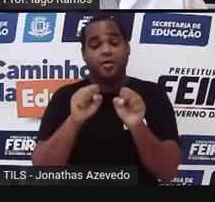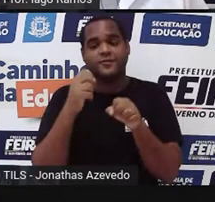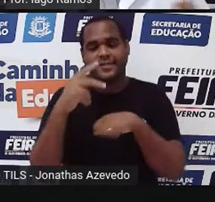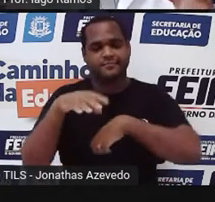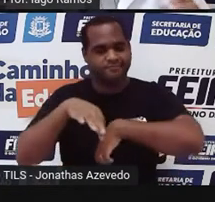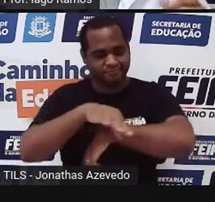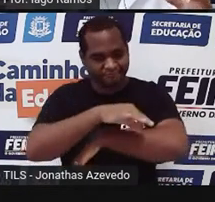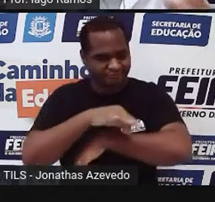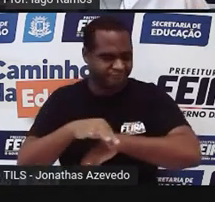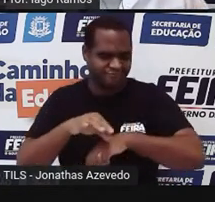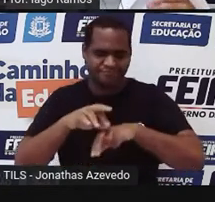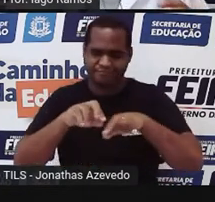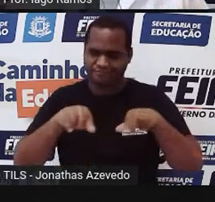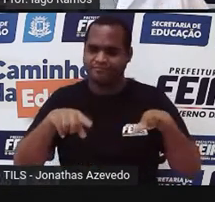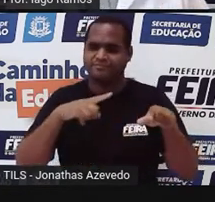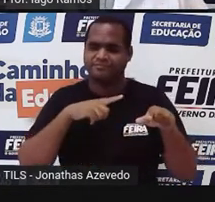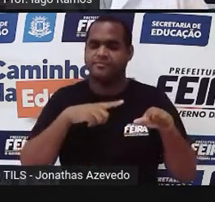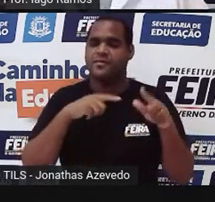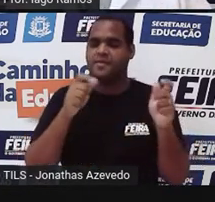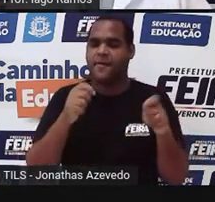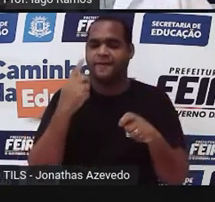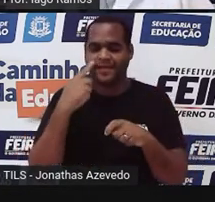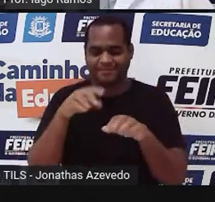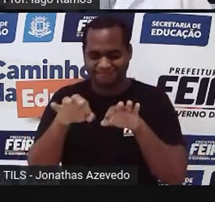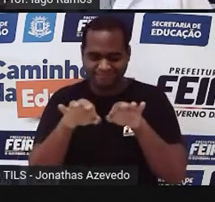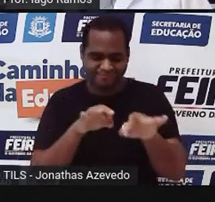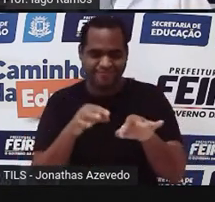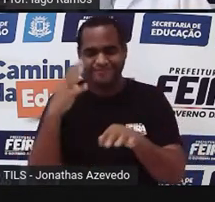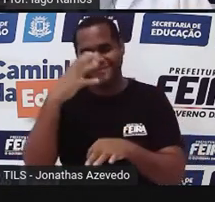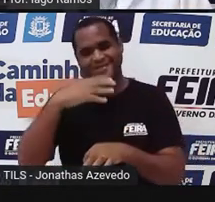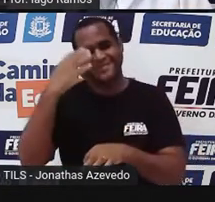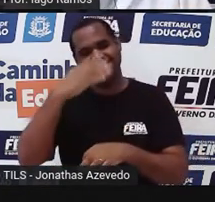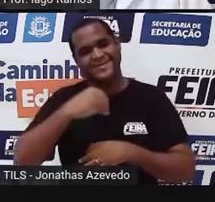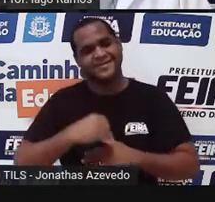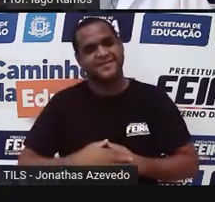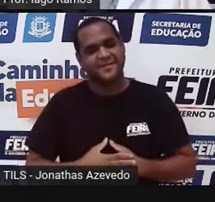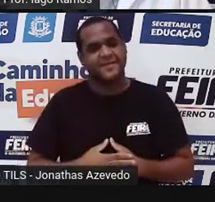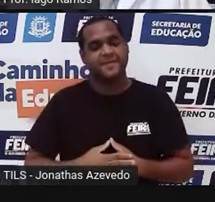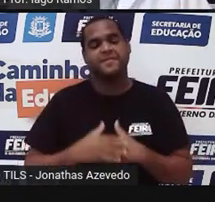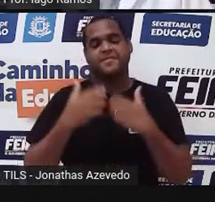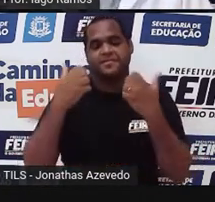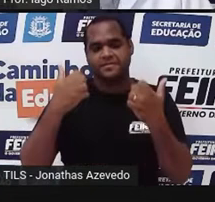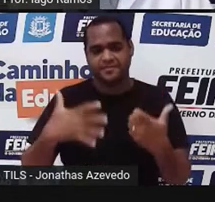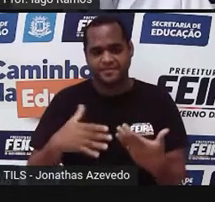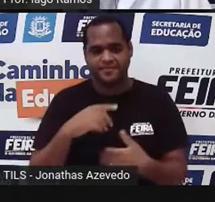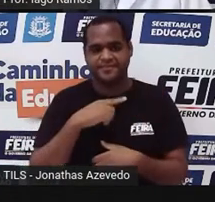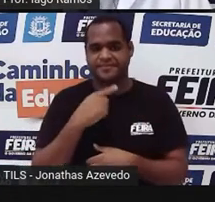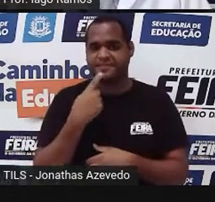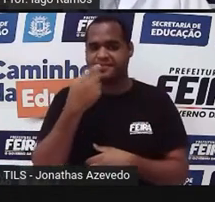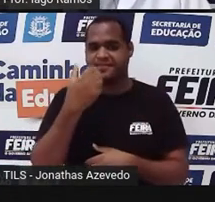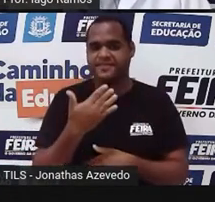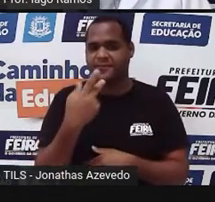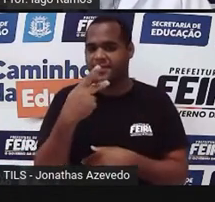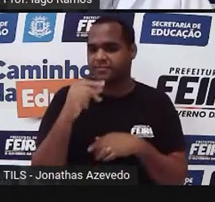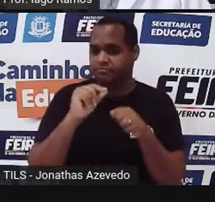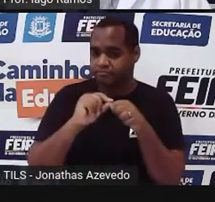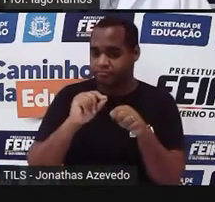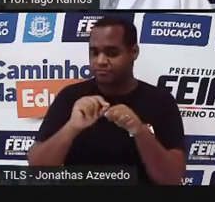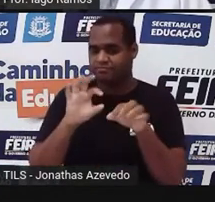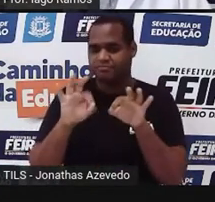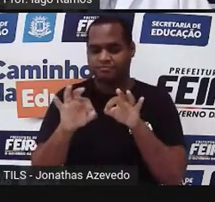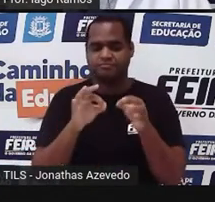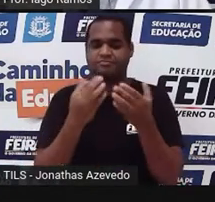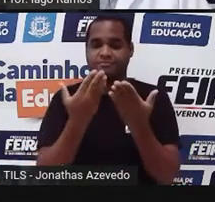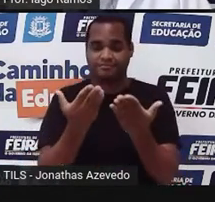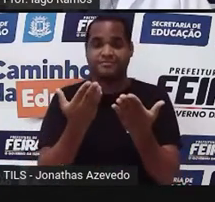um retângulo bem bacana, um retângulo bem bonitinho, certo? Então, enquanto eu estou falando aqui, você já vai fazendo aí para